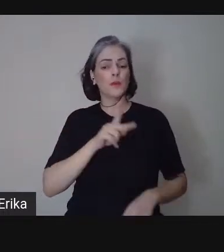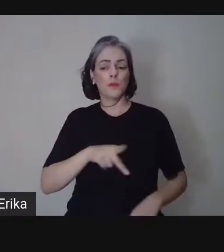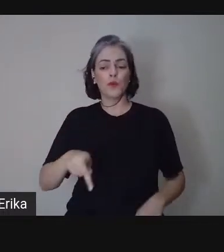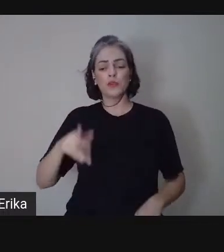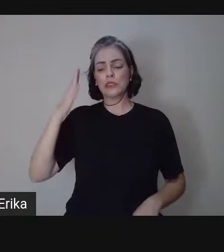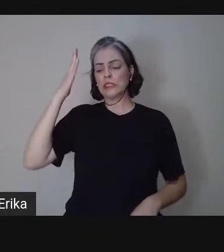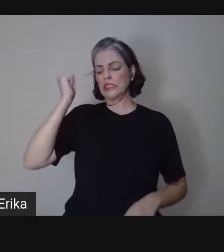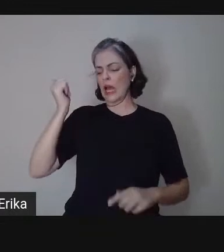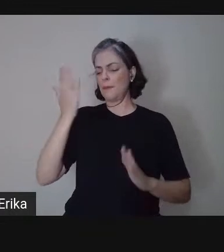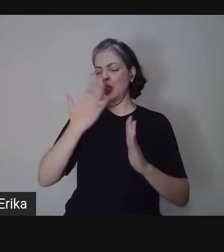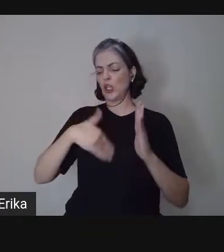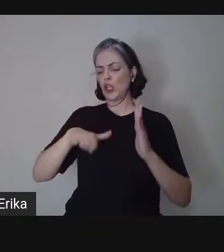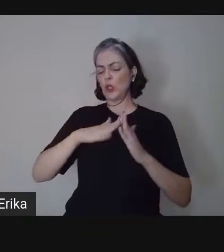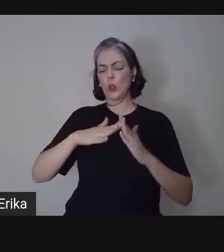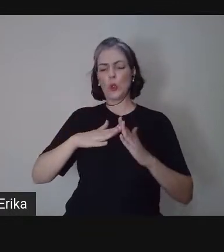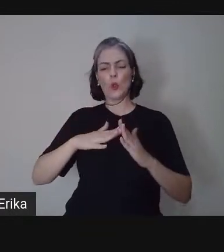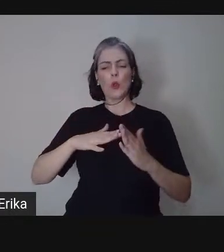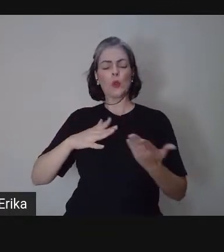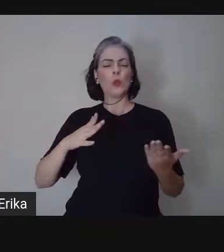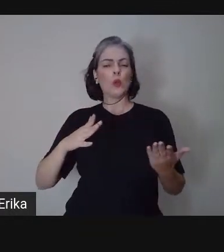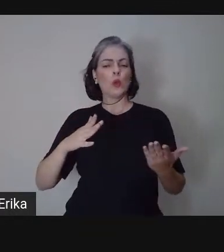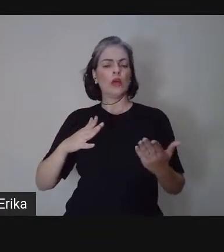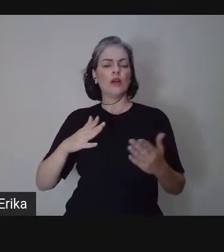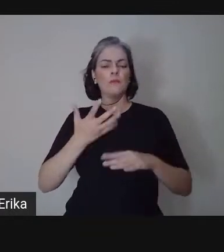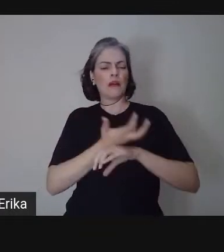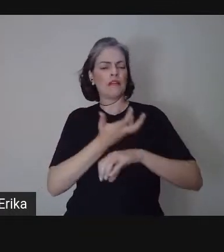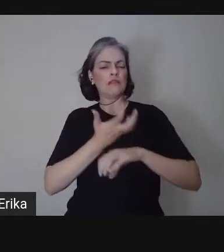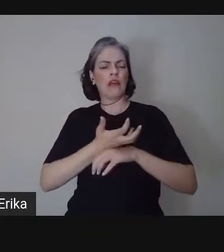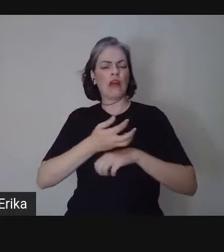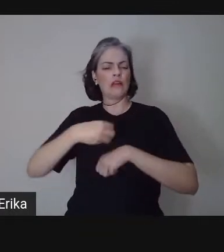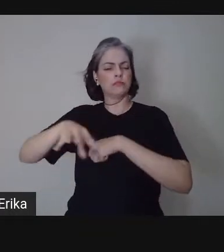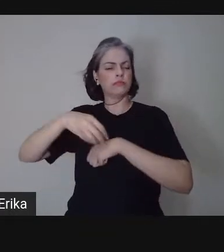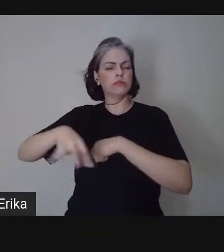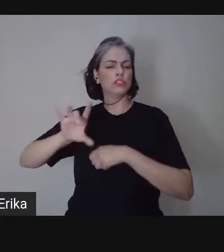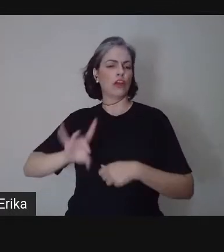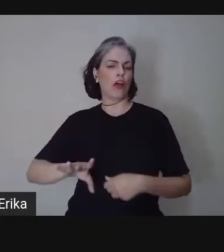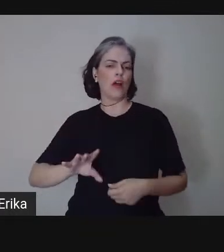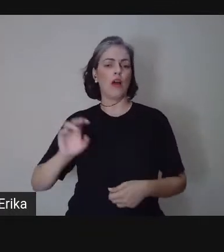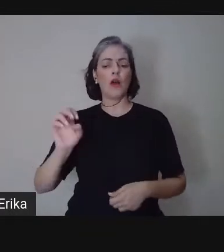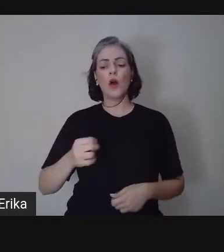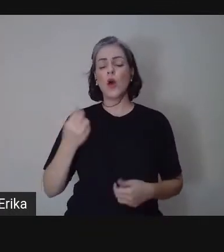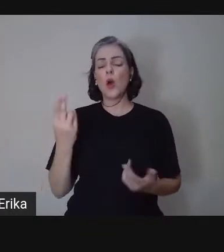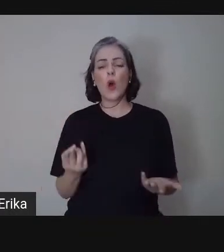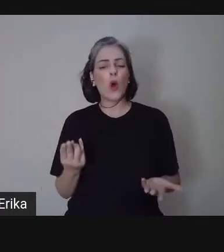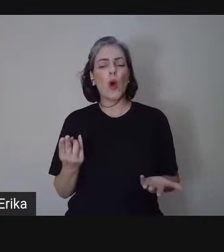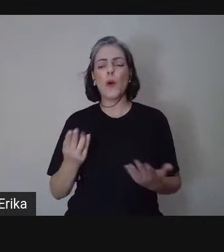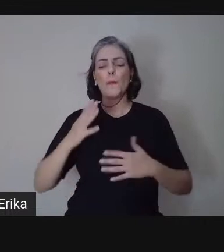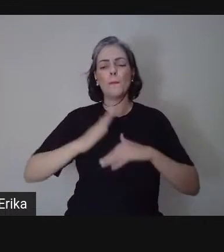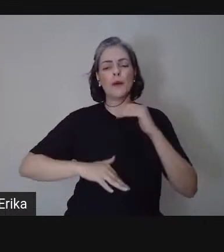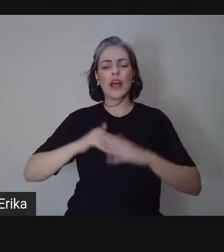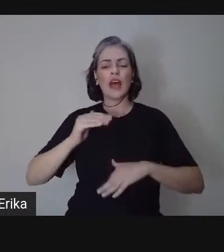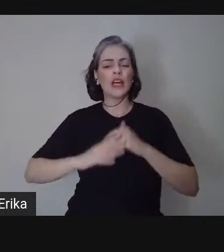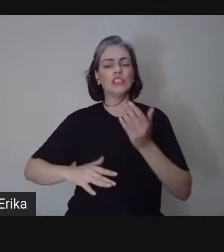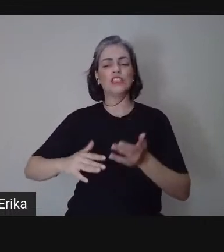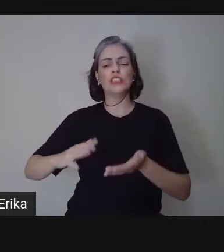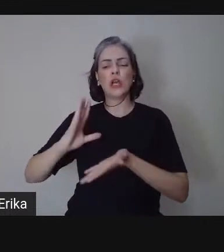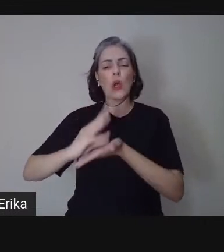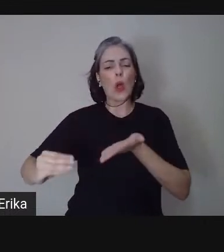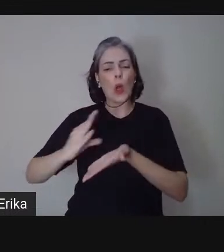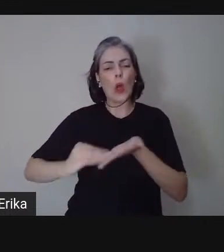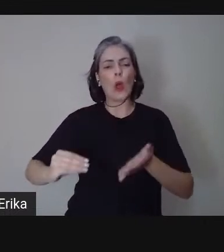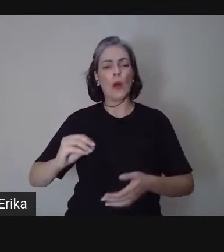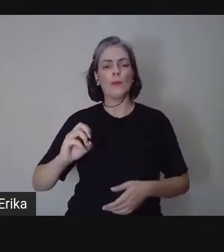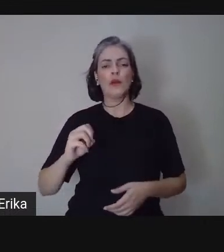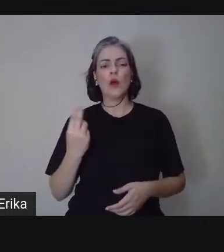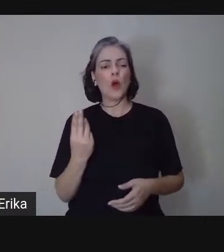saberes, tem o domínio da disciplina. assim como as práticas reprodutivistas, cadernos de planejamento muitas vezes